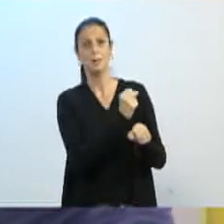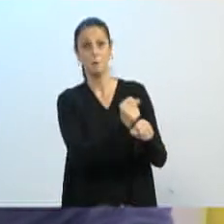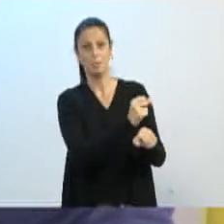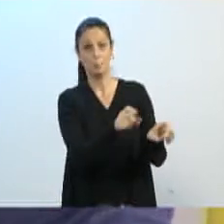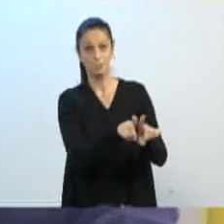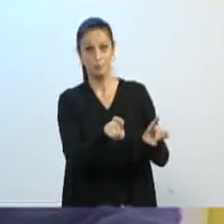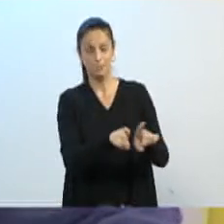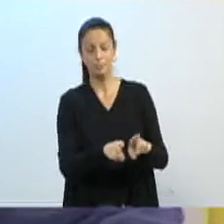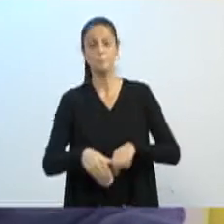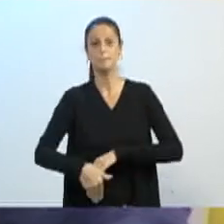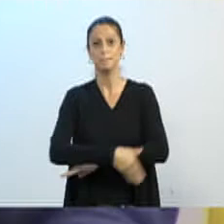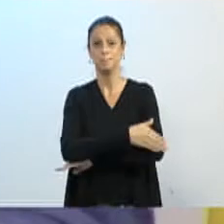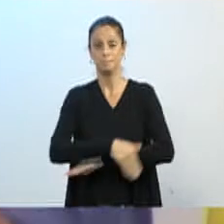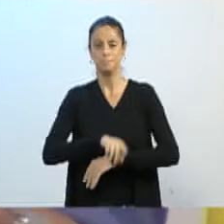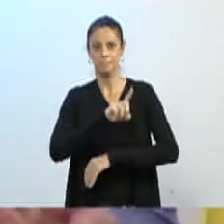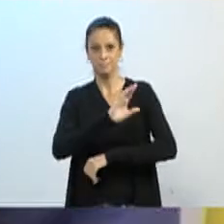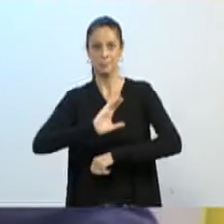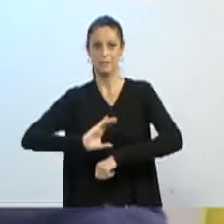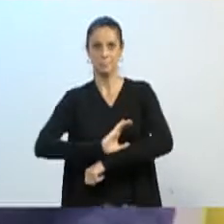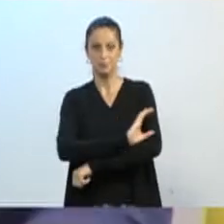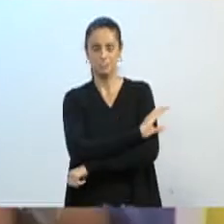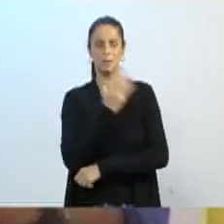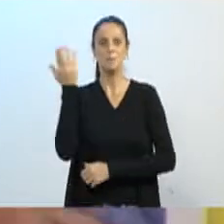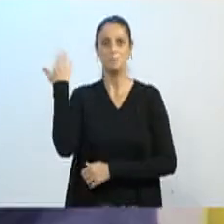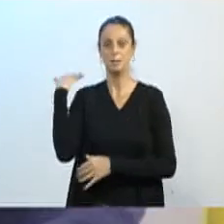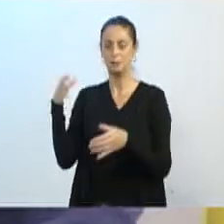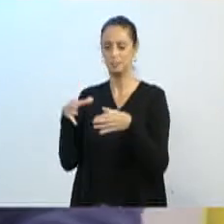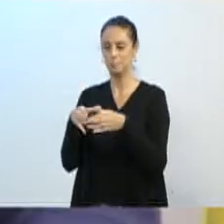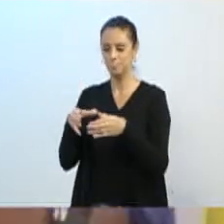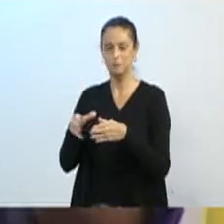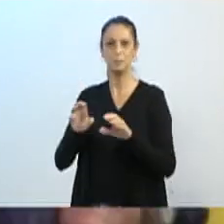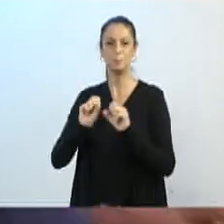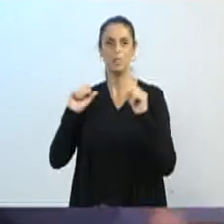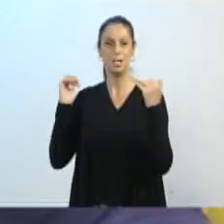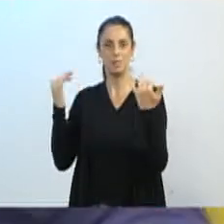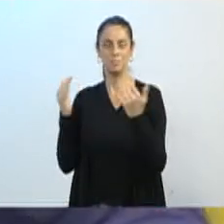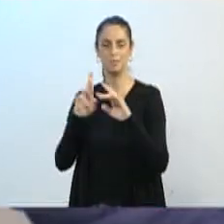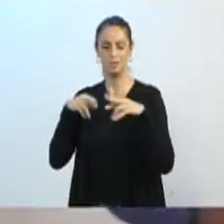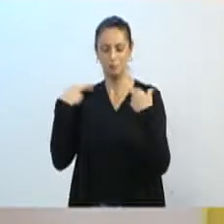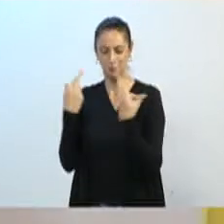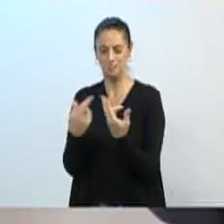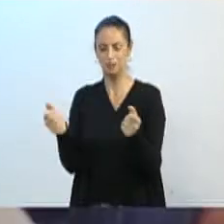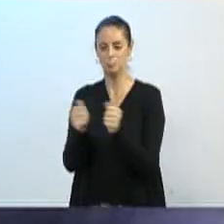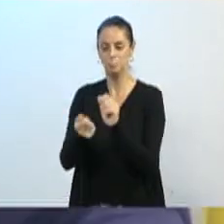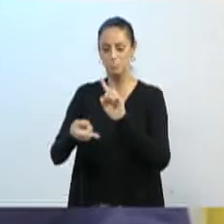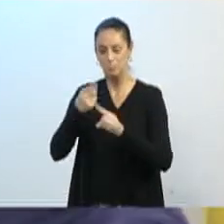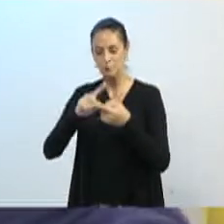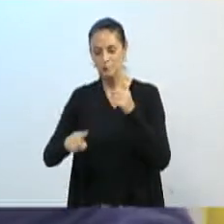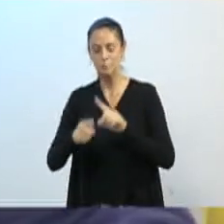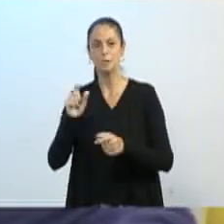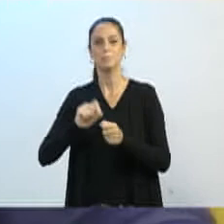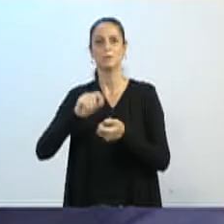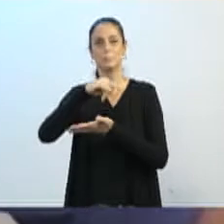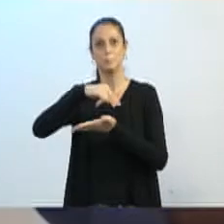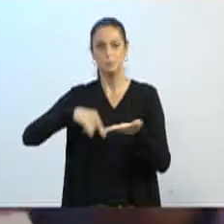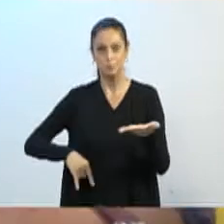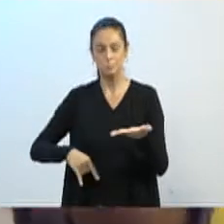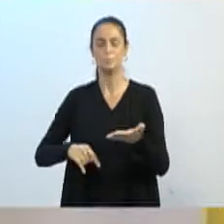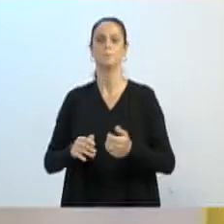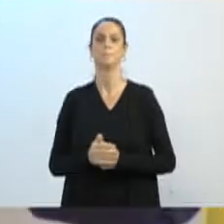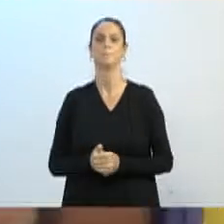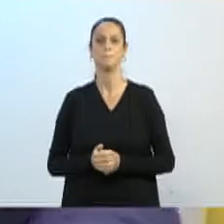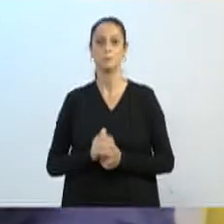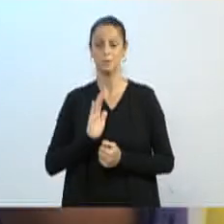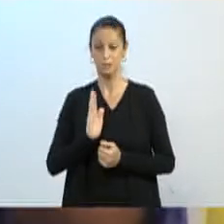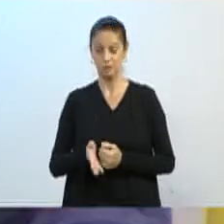que fica lá na Itopalva Central. A comunidade se reuniu, se preparou, tive a oportunidade de participar, fizemos toda a documentação e já entregamos